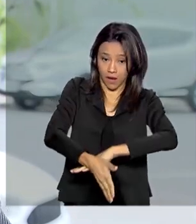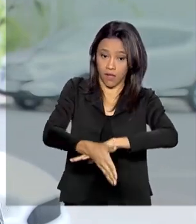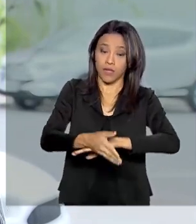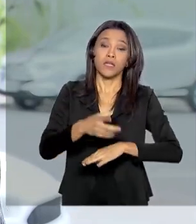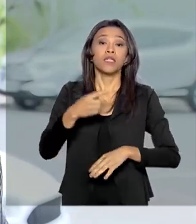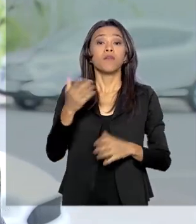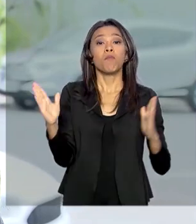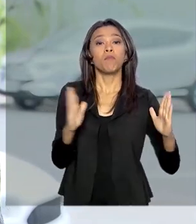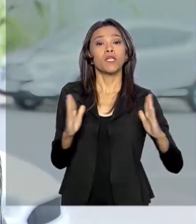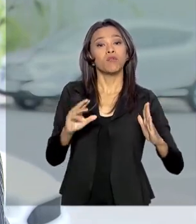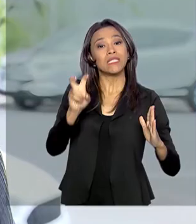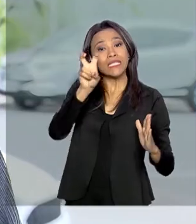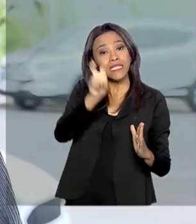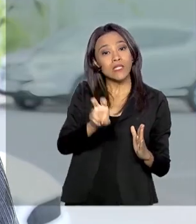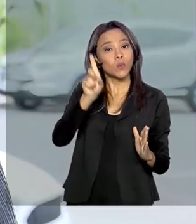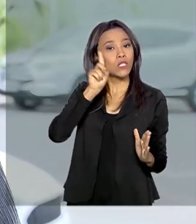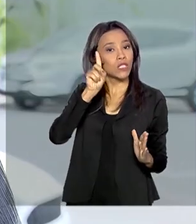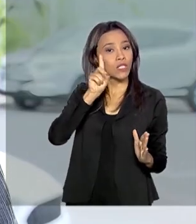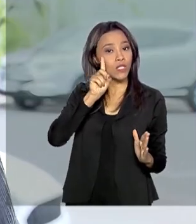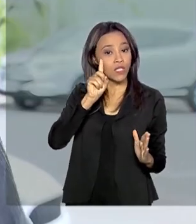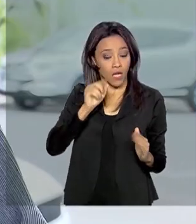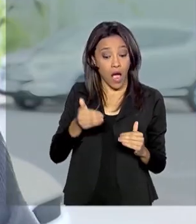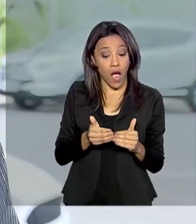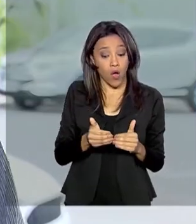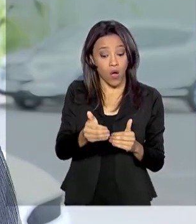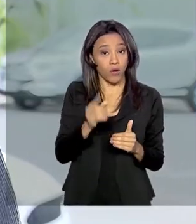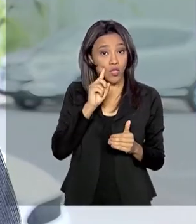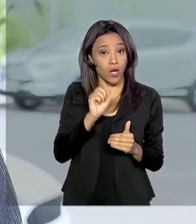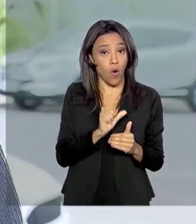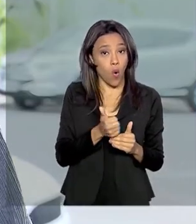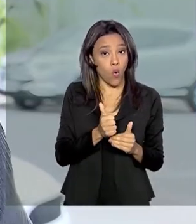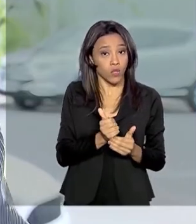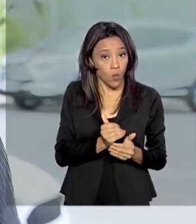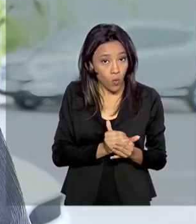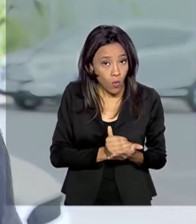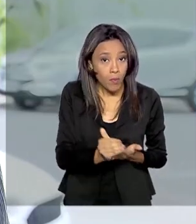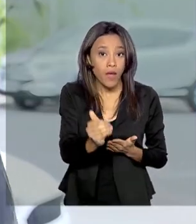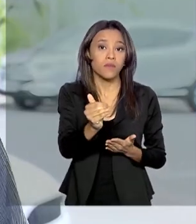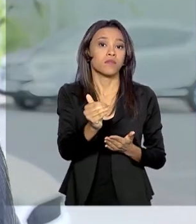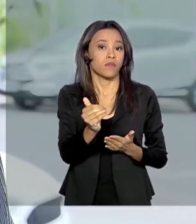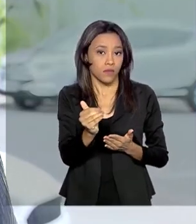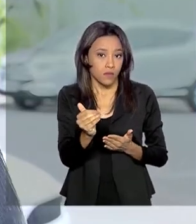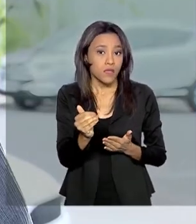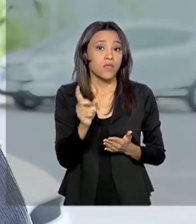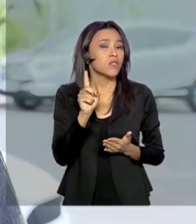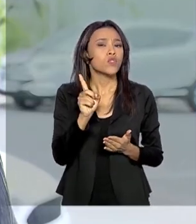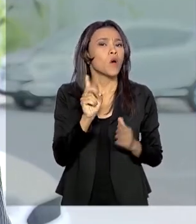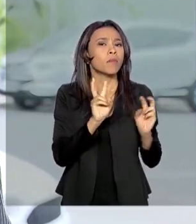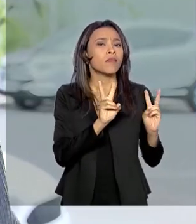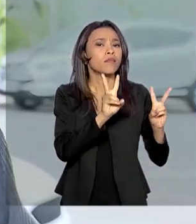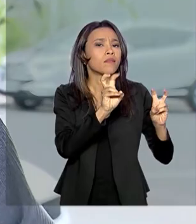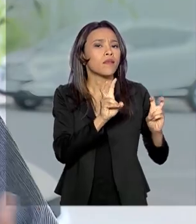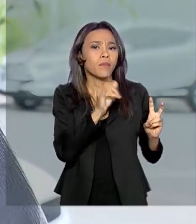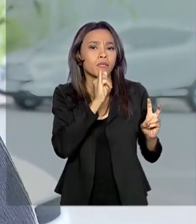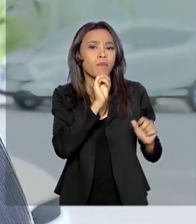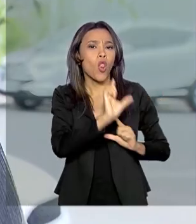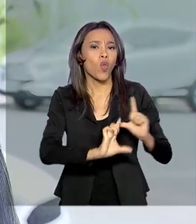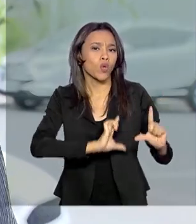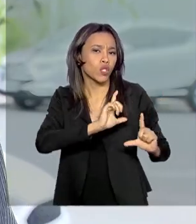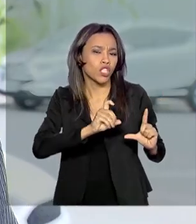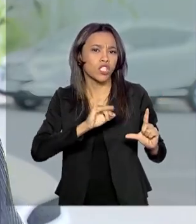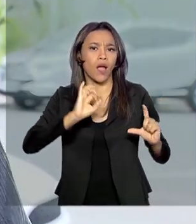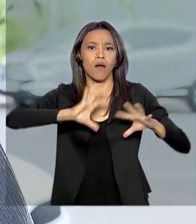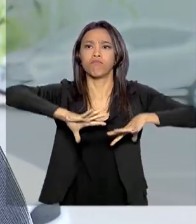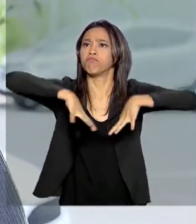Ele tem cinco dias úteis a partir do dia 11 agora pra fazer essa solicitação que tem que ter a ver com questões logísticas, por exemplo, falta de